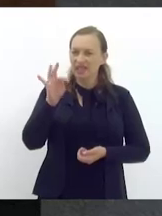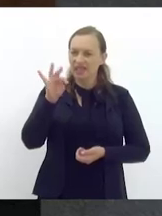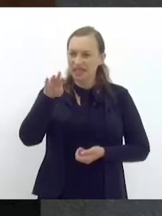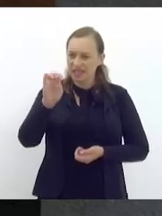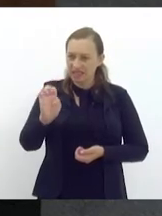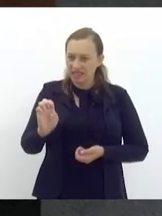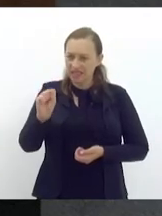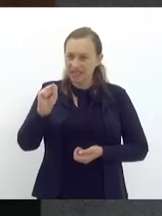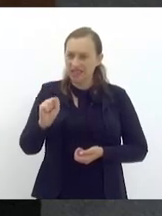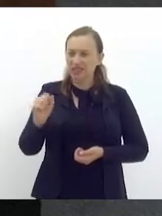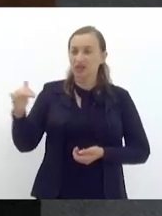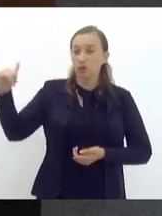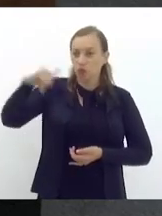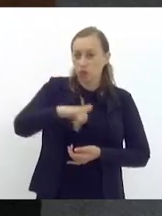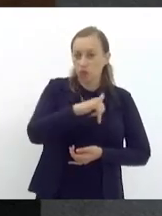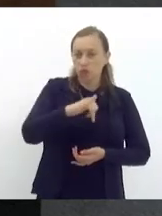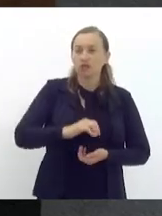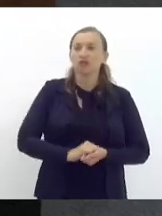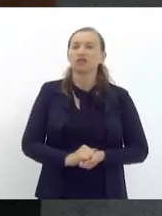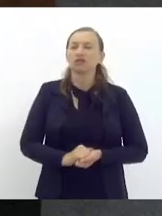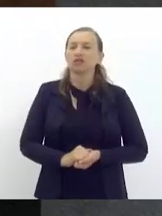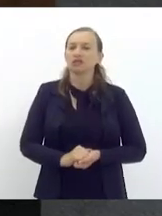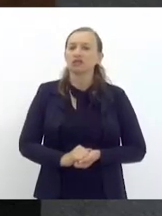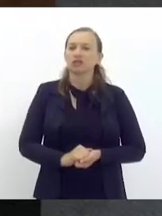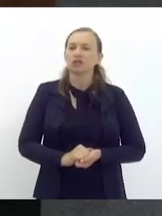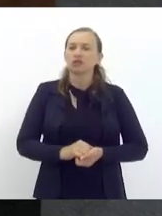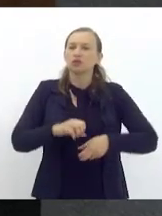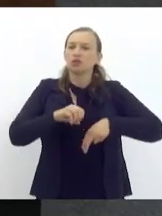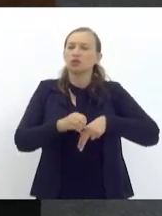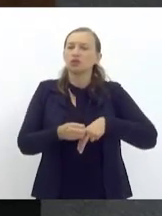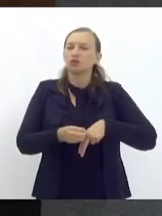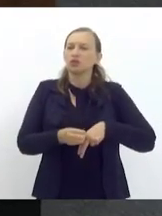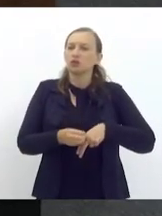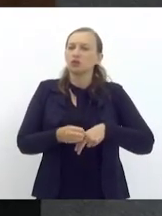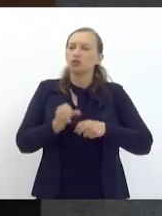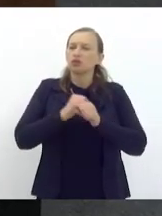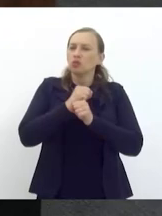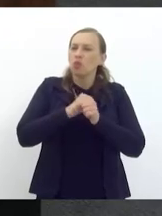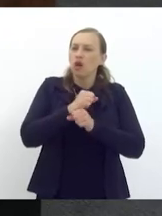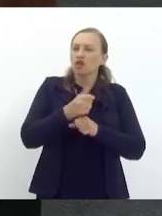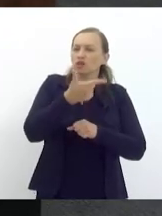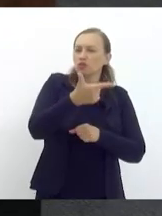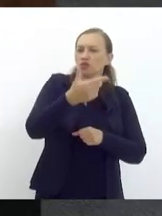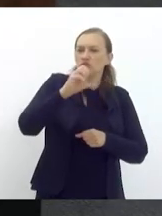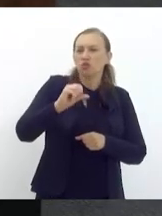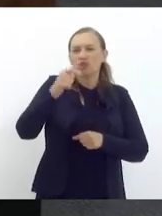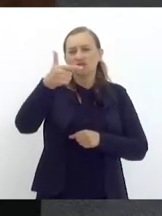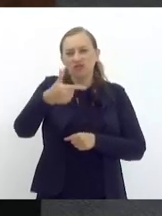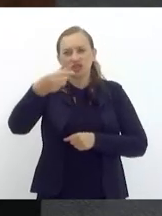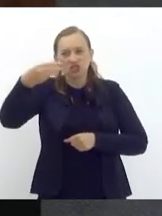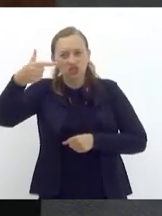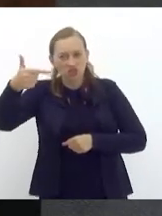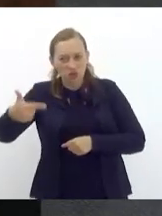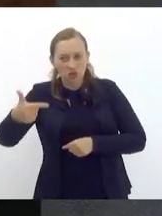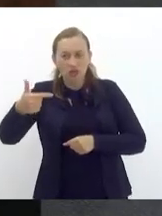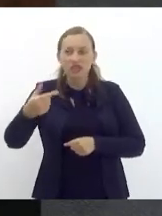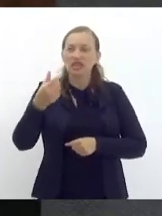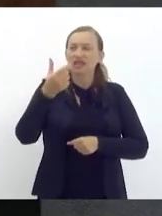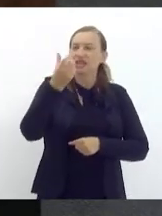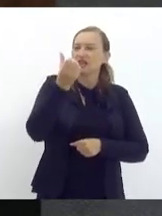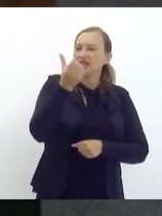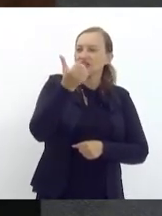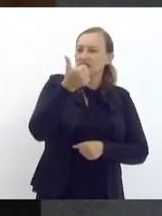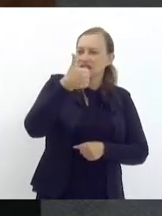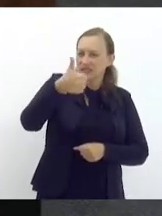trabalhou junto transportou somente no ano de 2022 145 órgãos